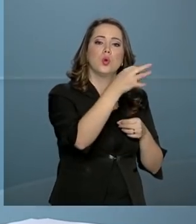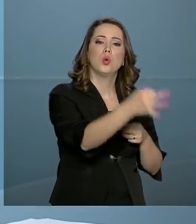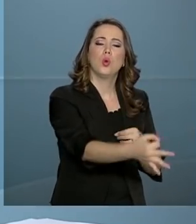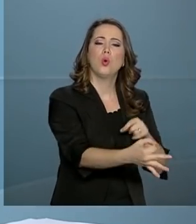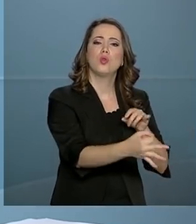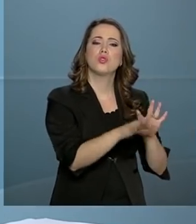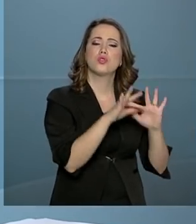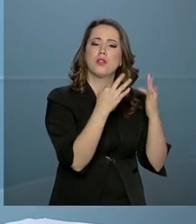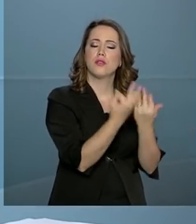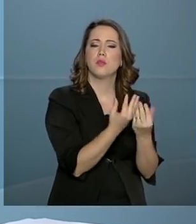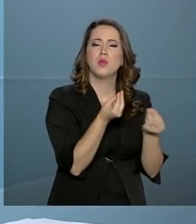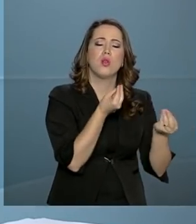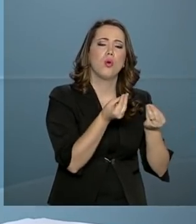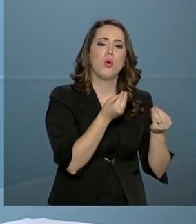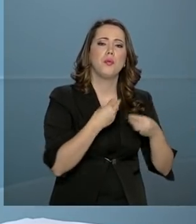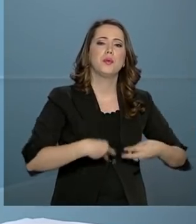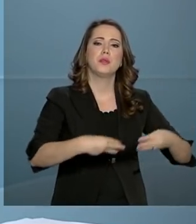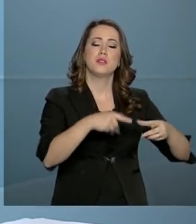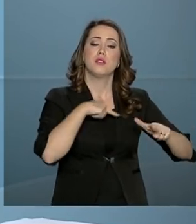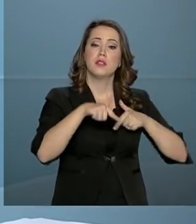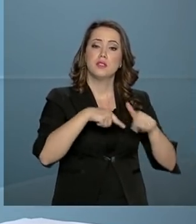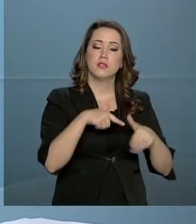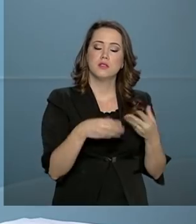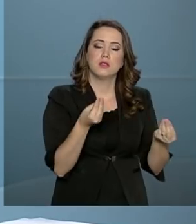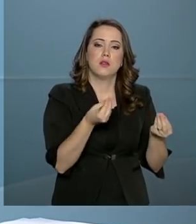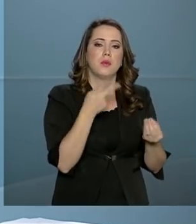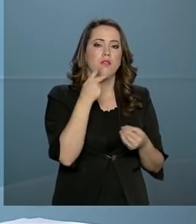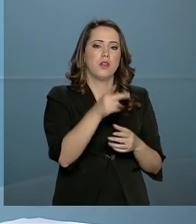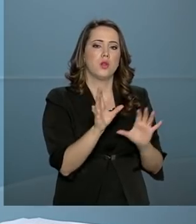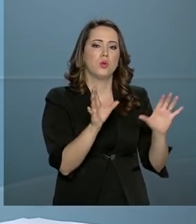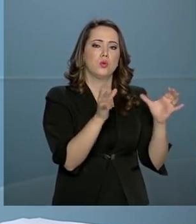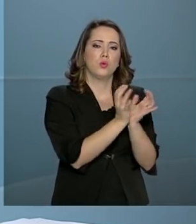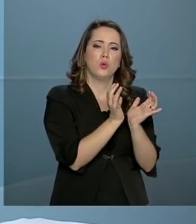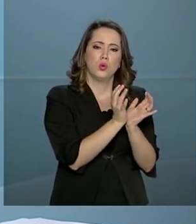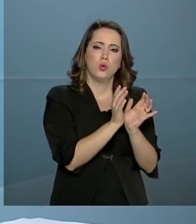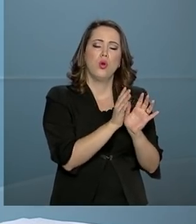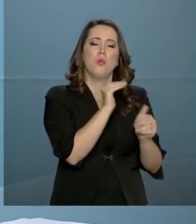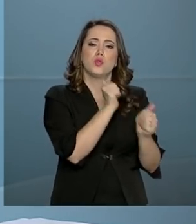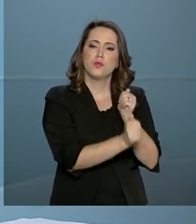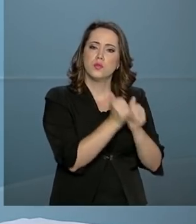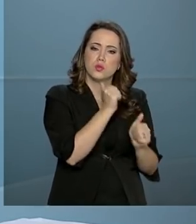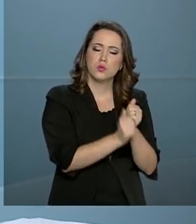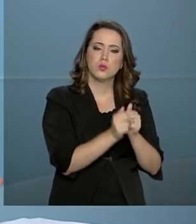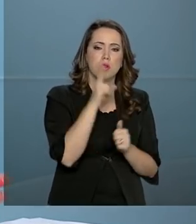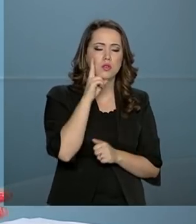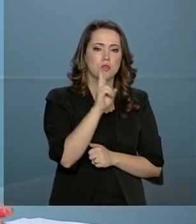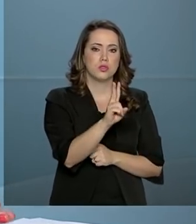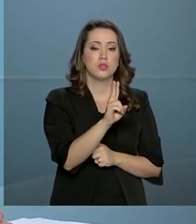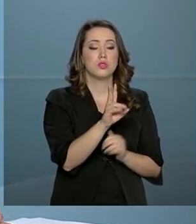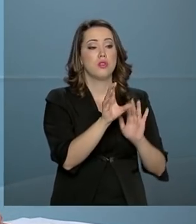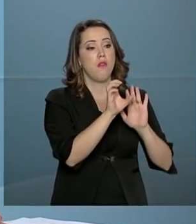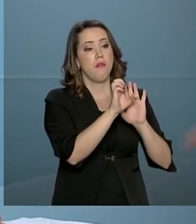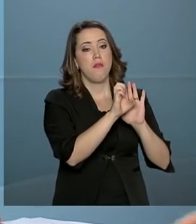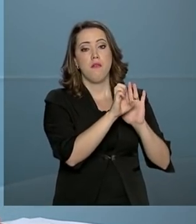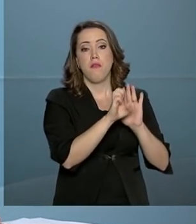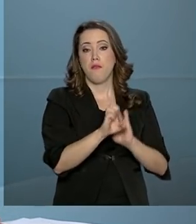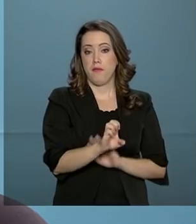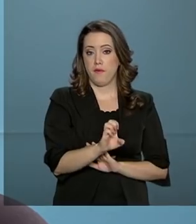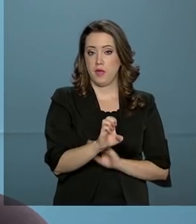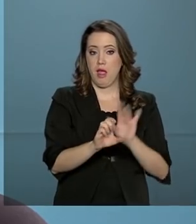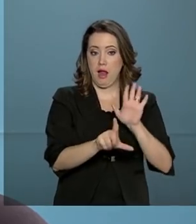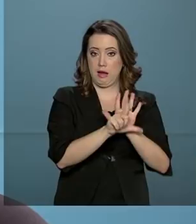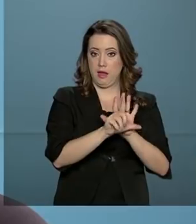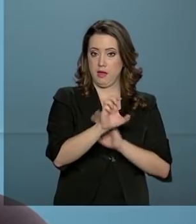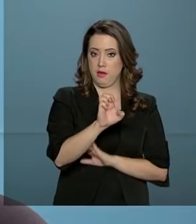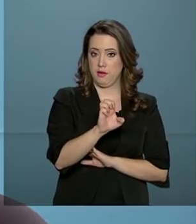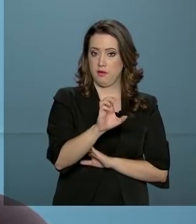alojamentos, desses centros de treinamento, desses grandes times brasileiros aí, tendo em visto o estatuto da criança e do adolescente? Olha, a